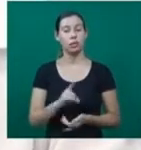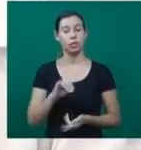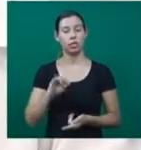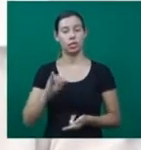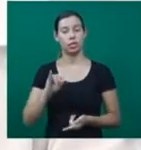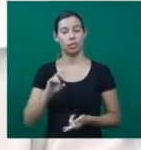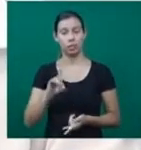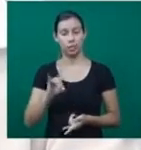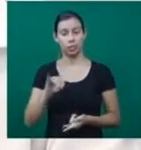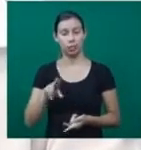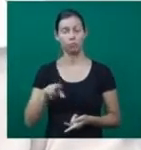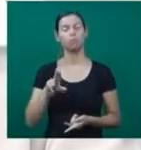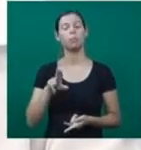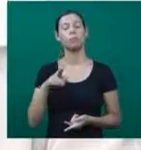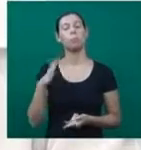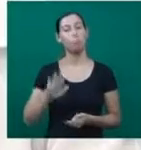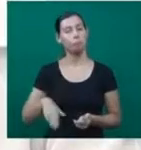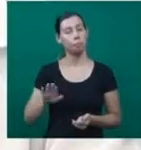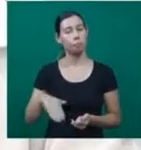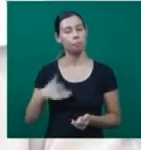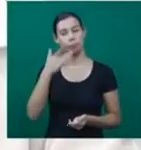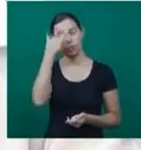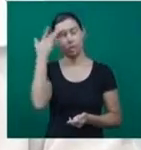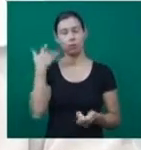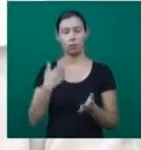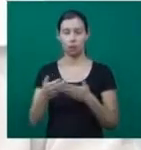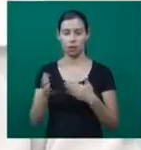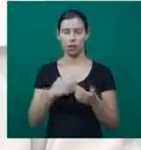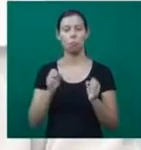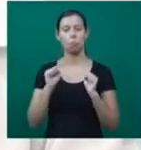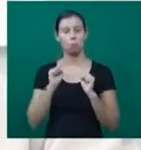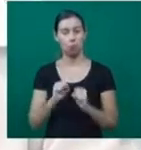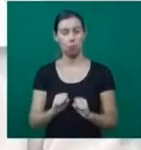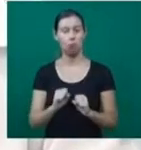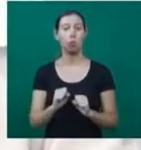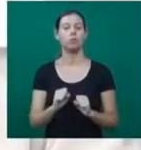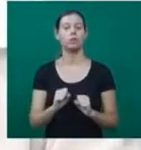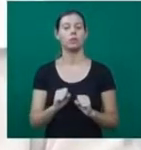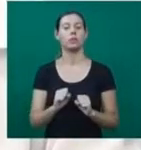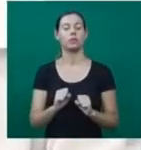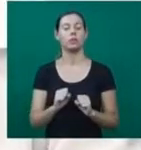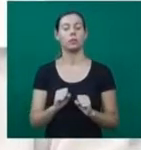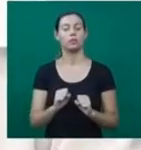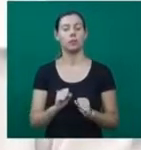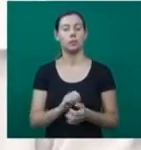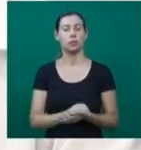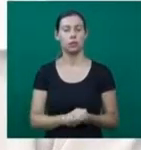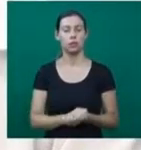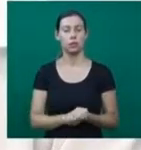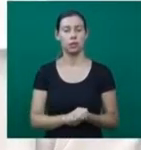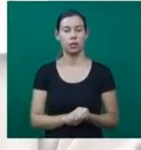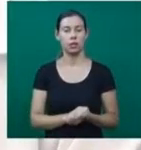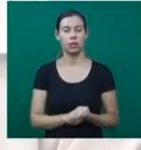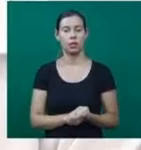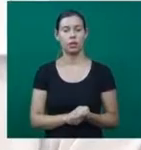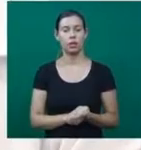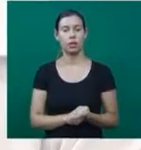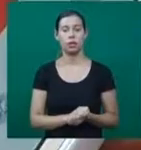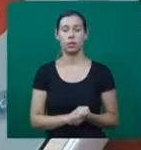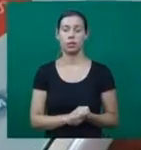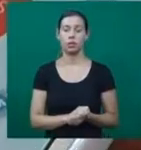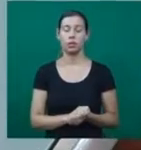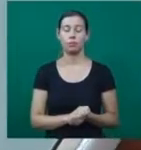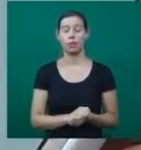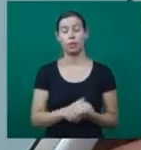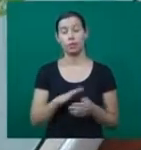a toda paciente que deseja uma contracepção e uma definição de data programada para uma gestação.